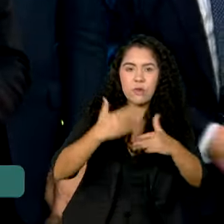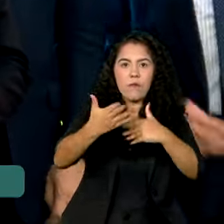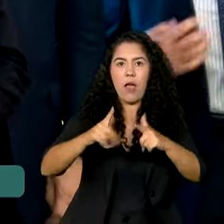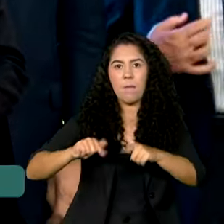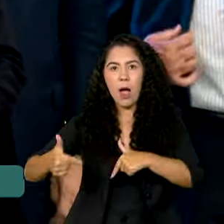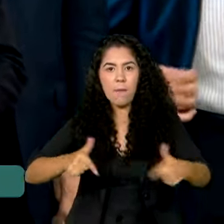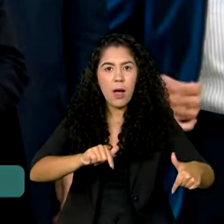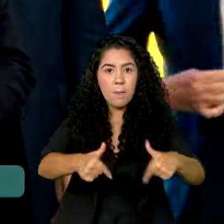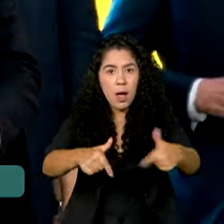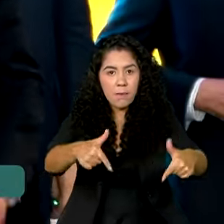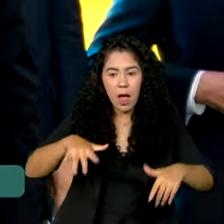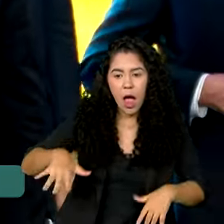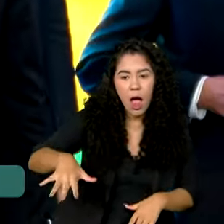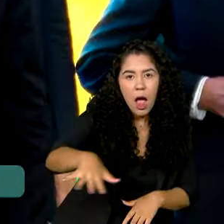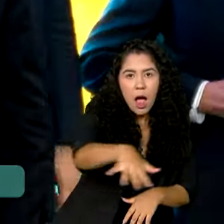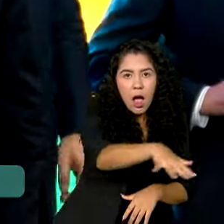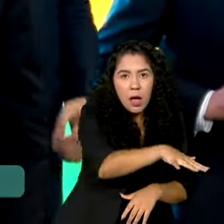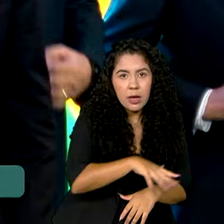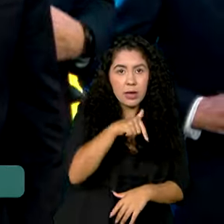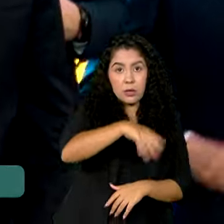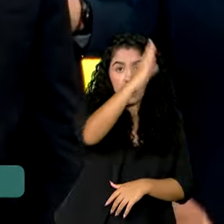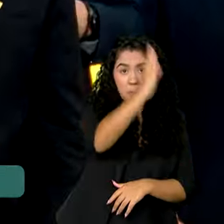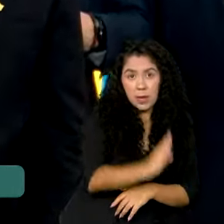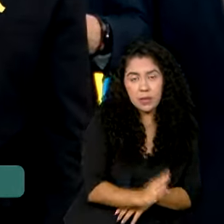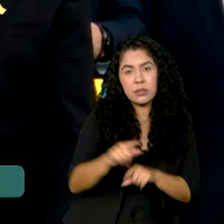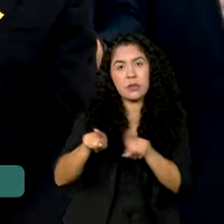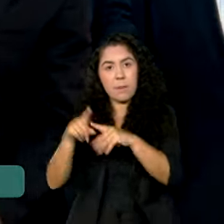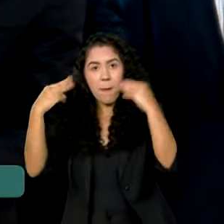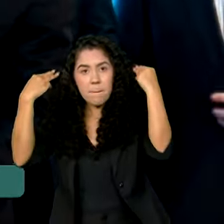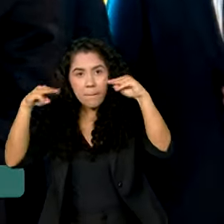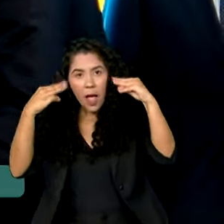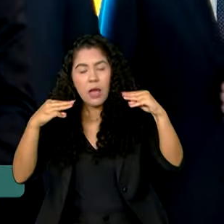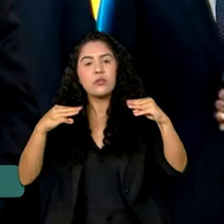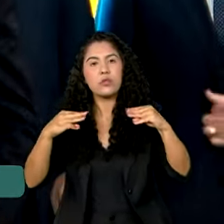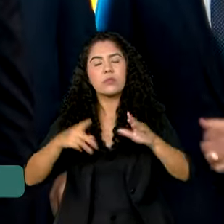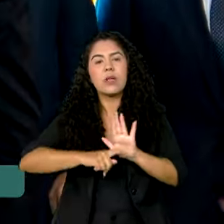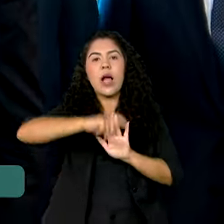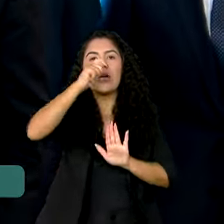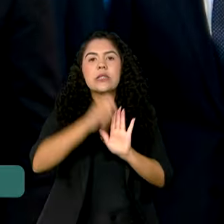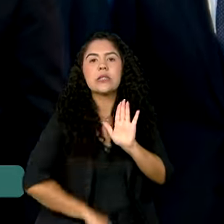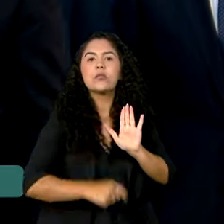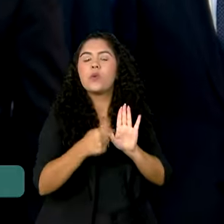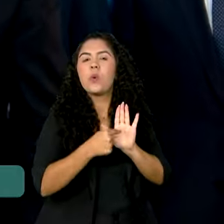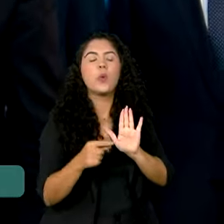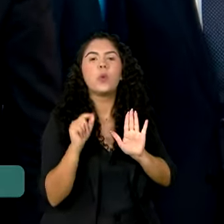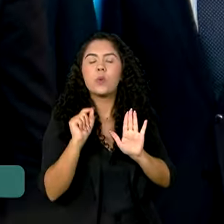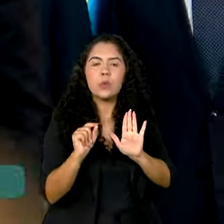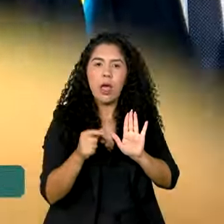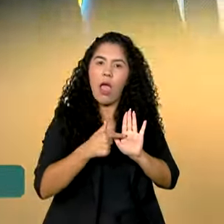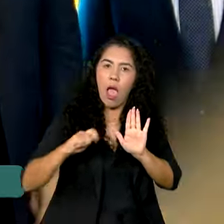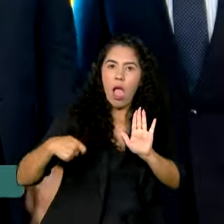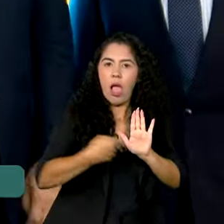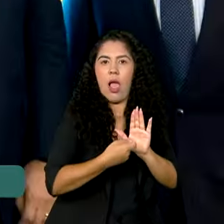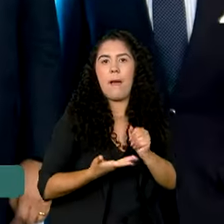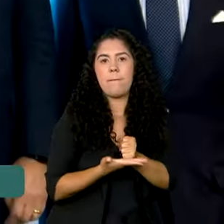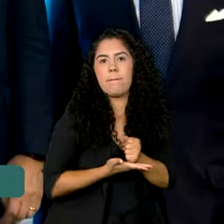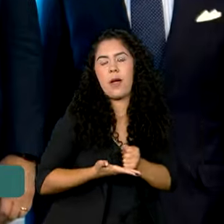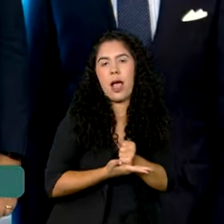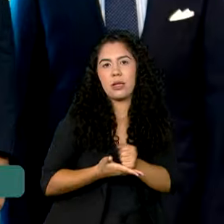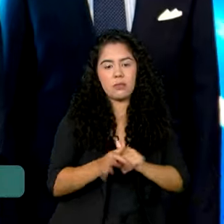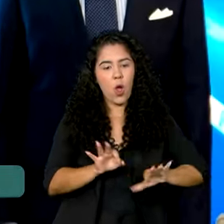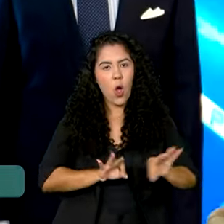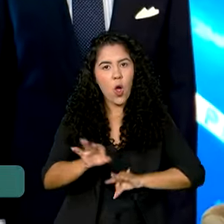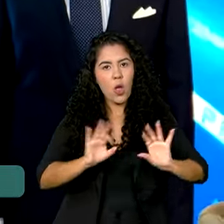representantes das agências de fomento brasileira e mexicana assinaram um memorando de entendimento que servirá de base para organizar